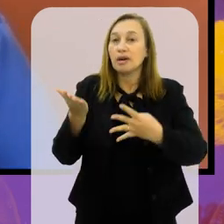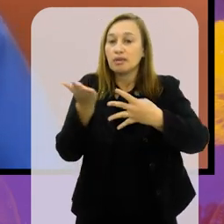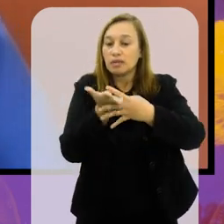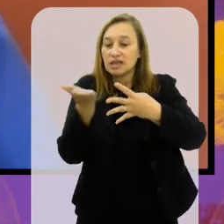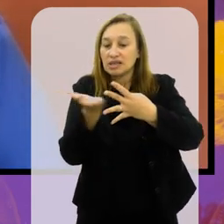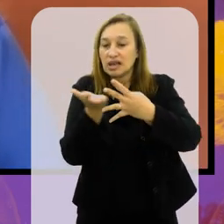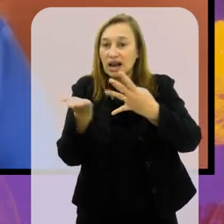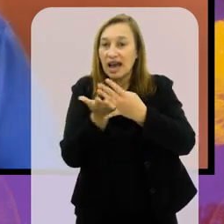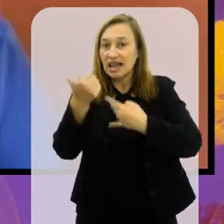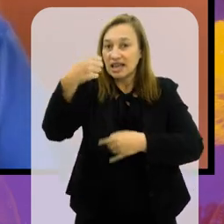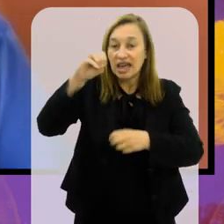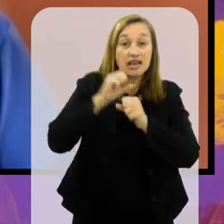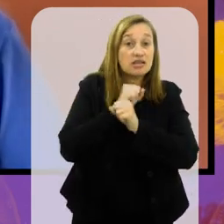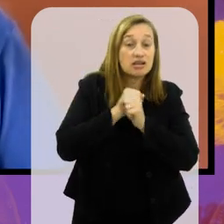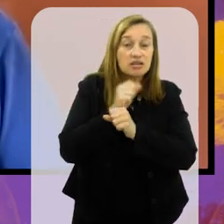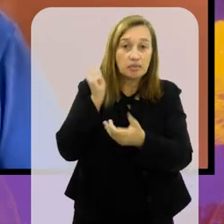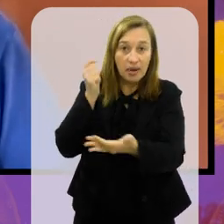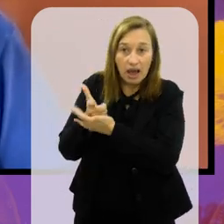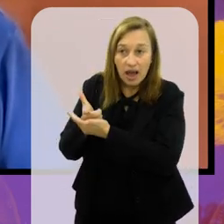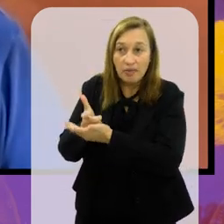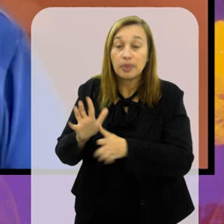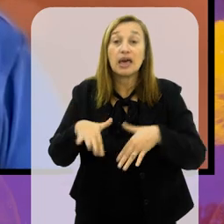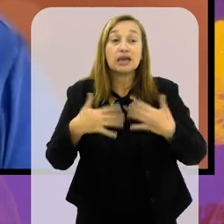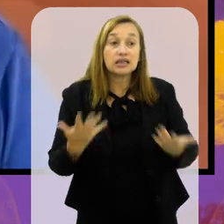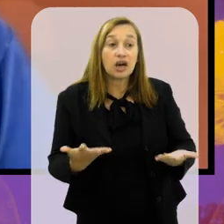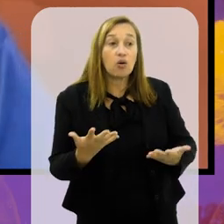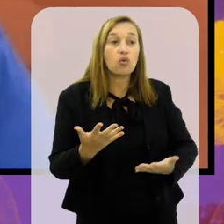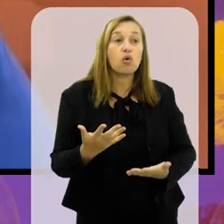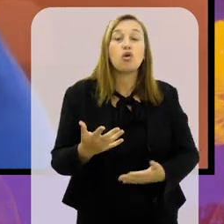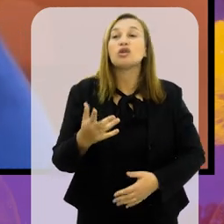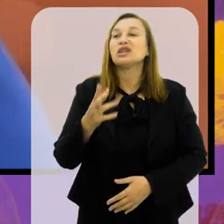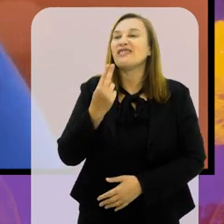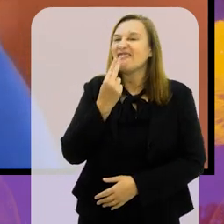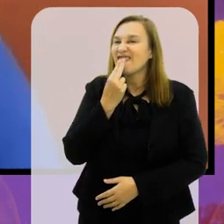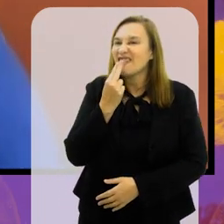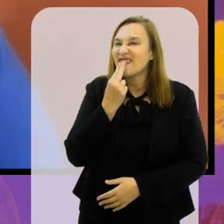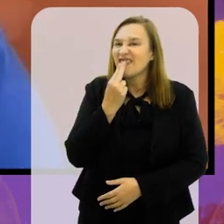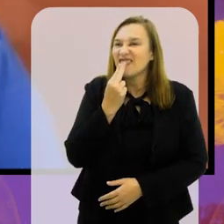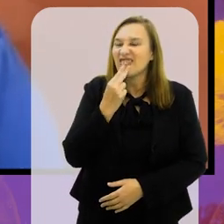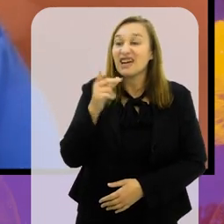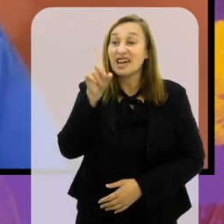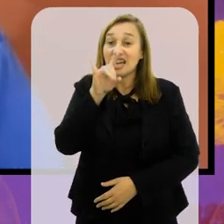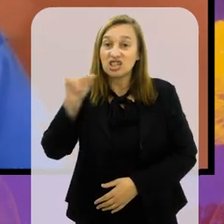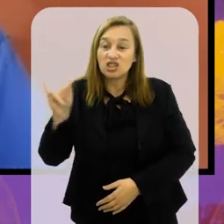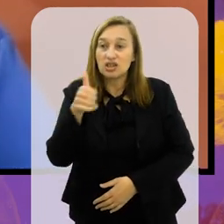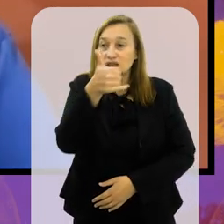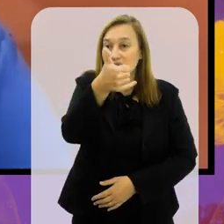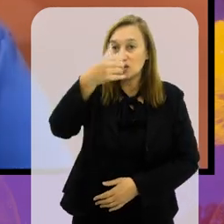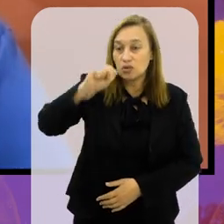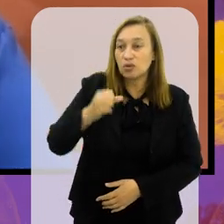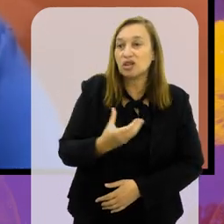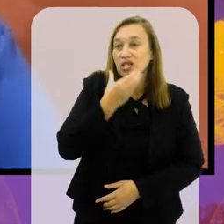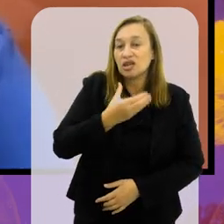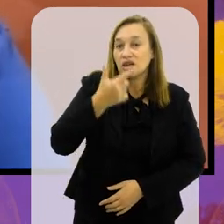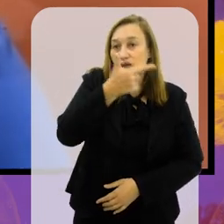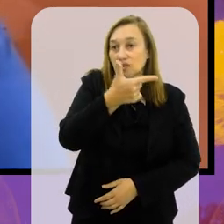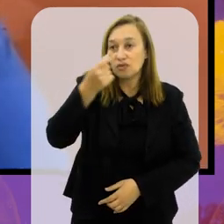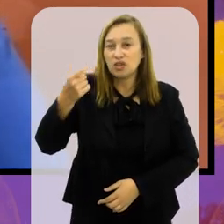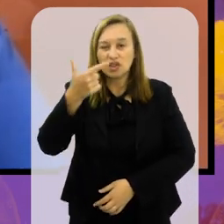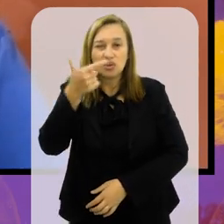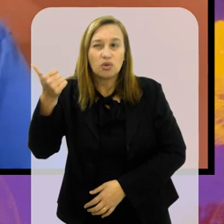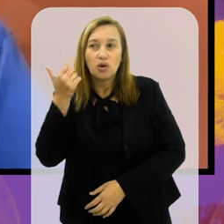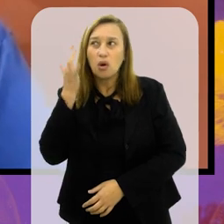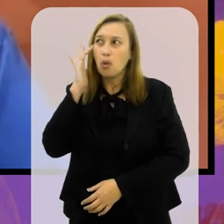pagar em 10 anos, né? Então, o Ronaldo, naquele dia 18 de dezembro de